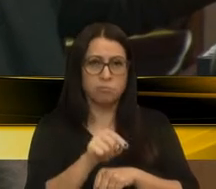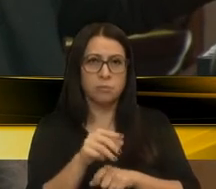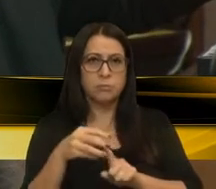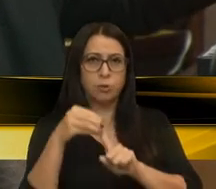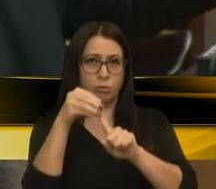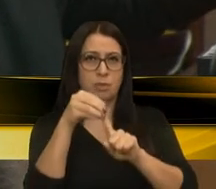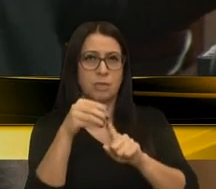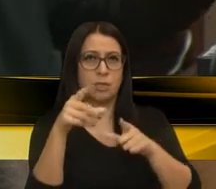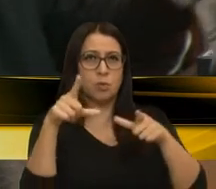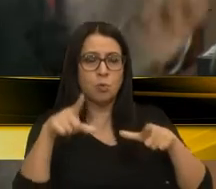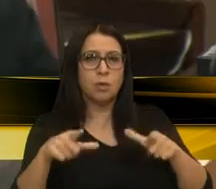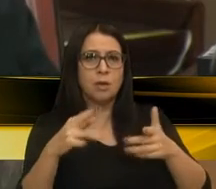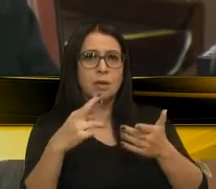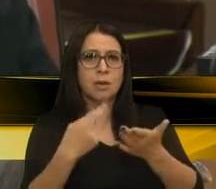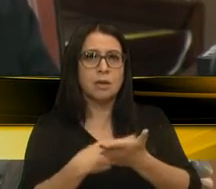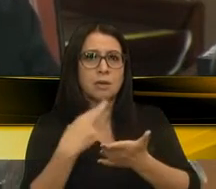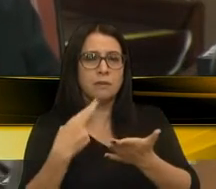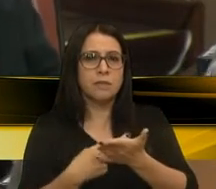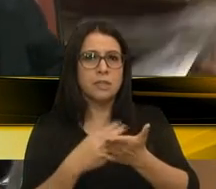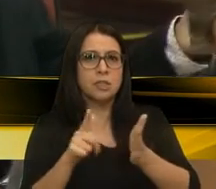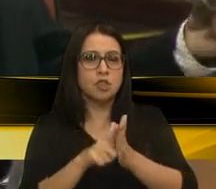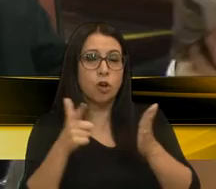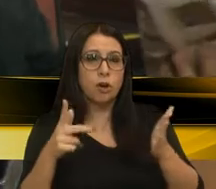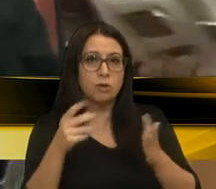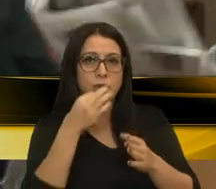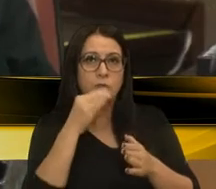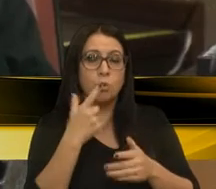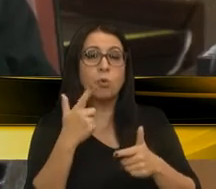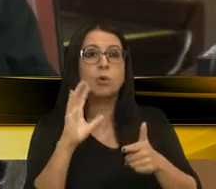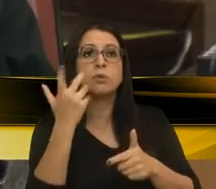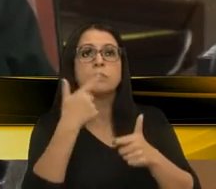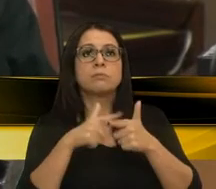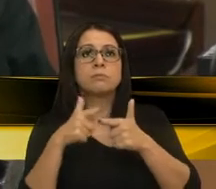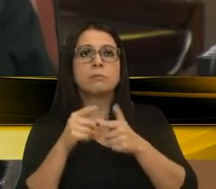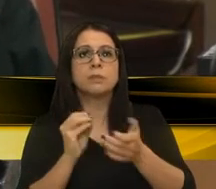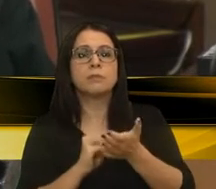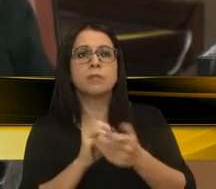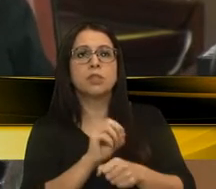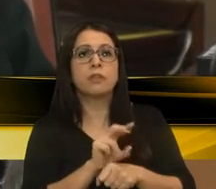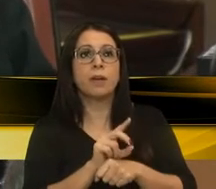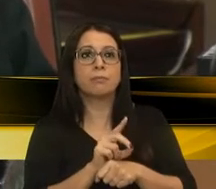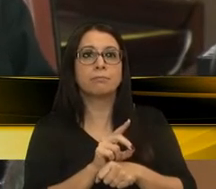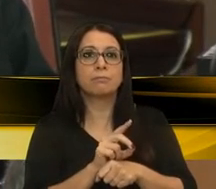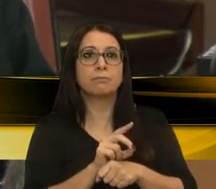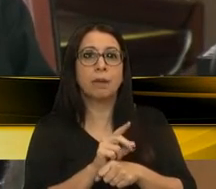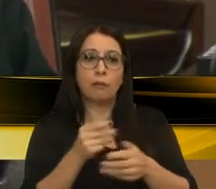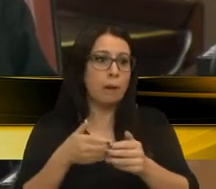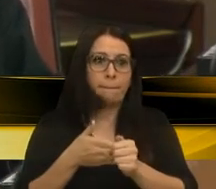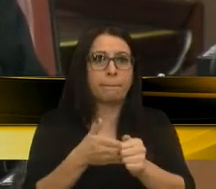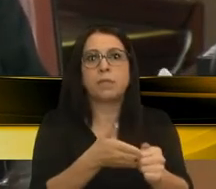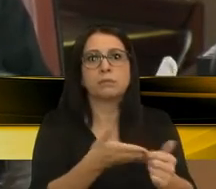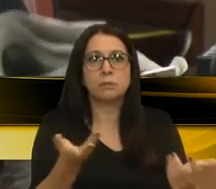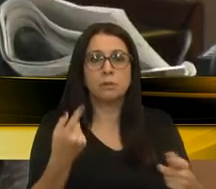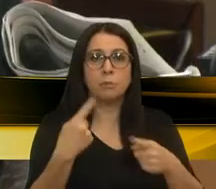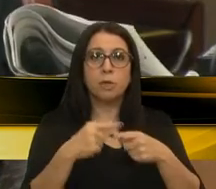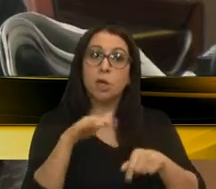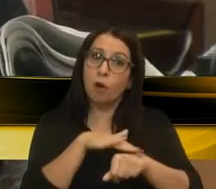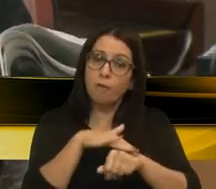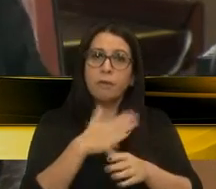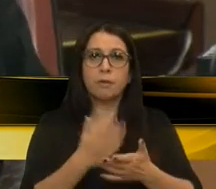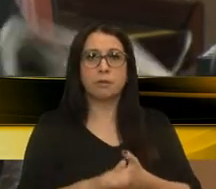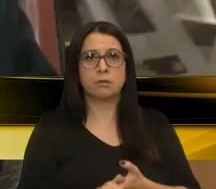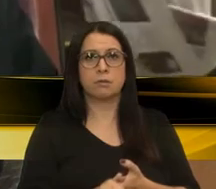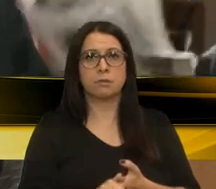a prioridade às bancas de jornais de Caxias do Sul? Ou resolver os problemas das faltas de vaga? Ao invés de perseguir, por que não dialoga?